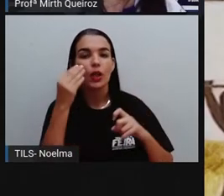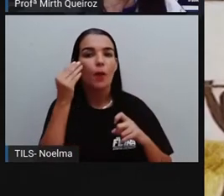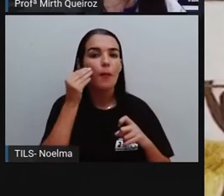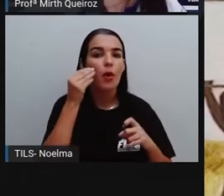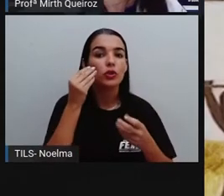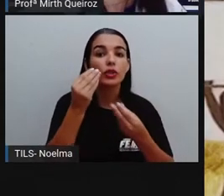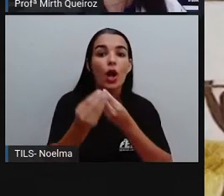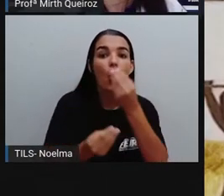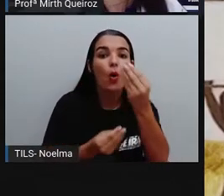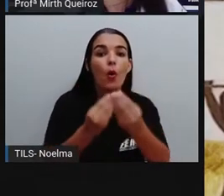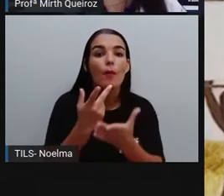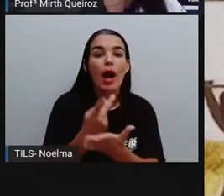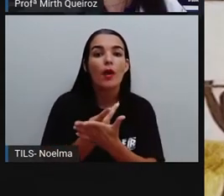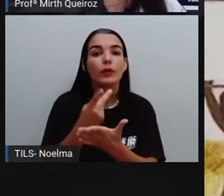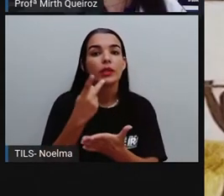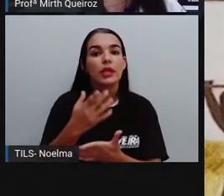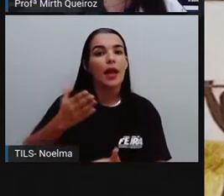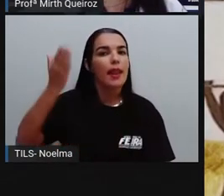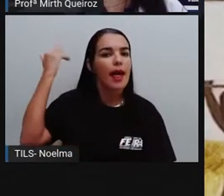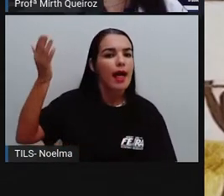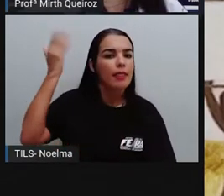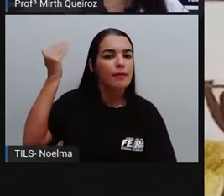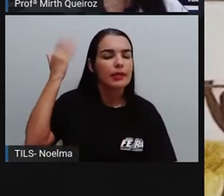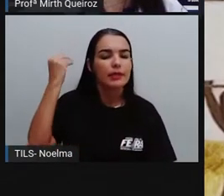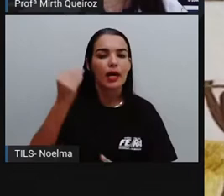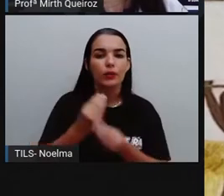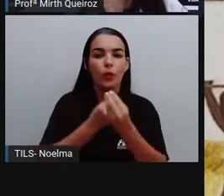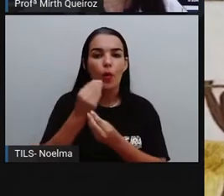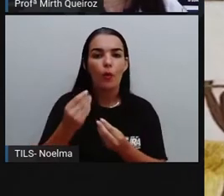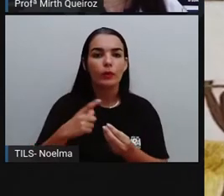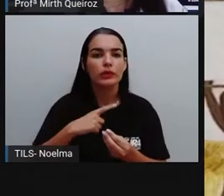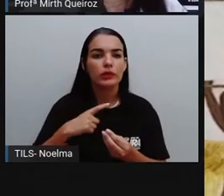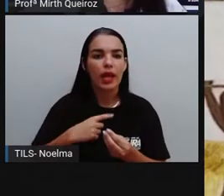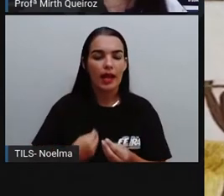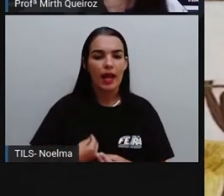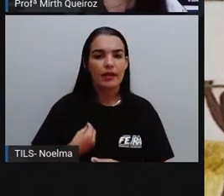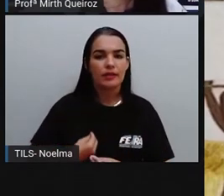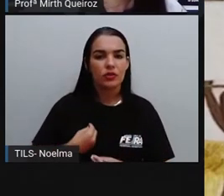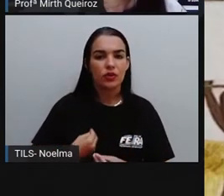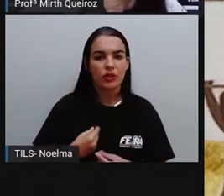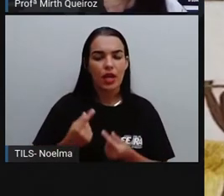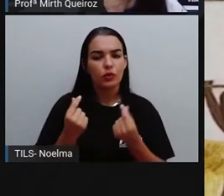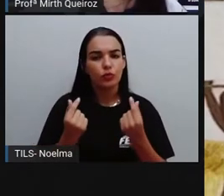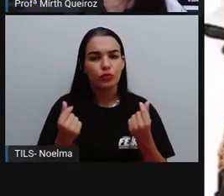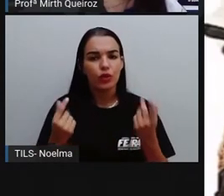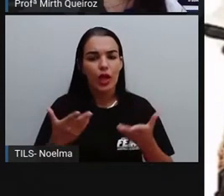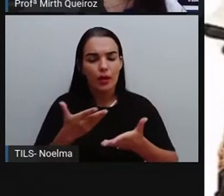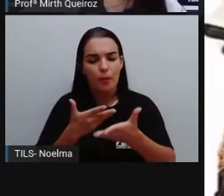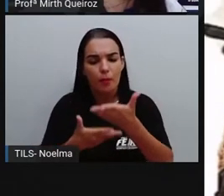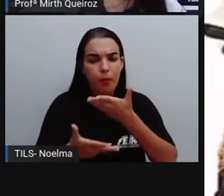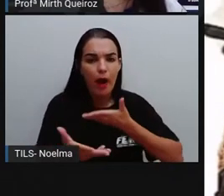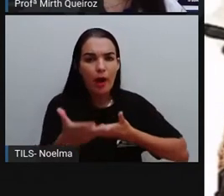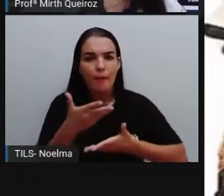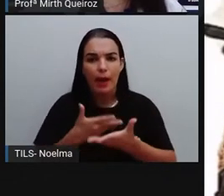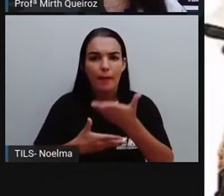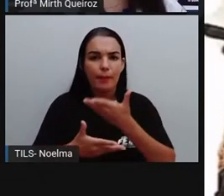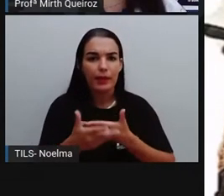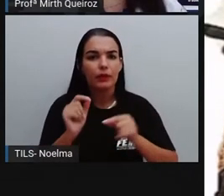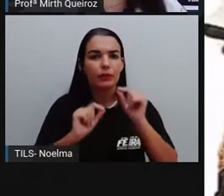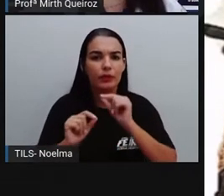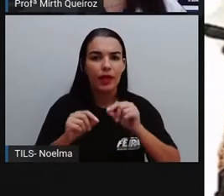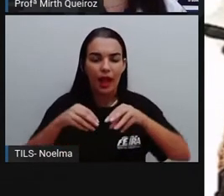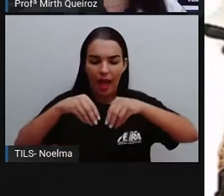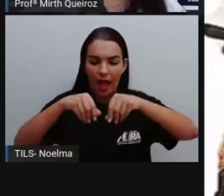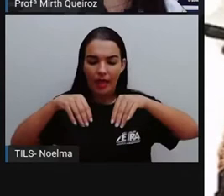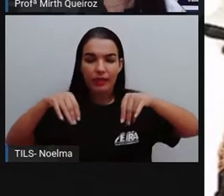retratar como isso acontecia. Pessoas fazendo trocas aí de mercadorias. A terra, que era o bem